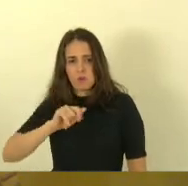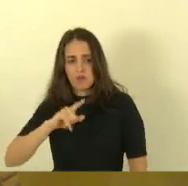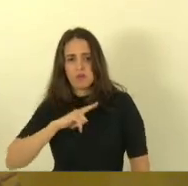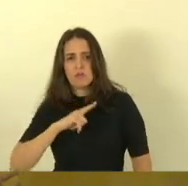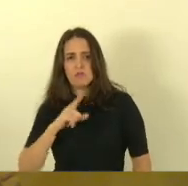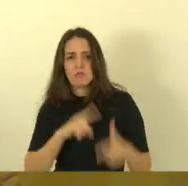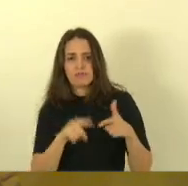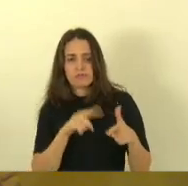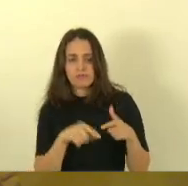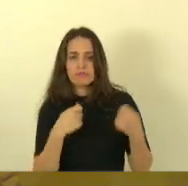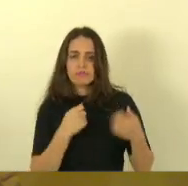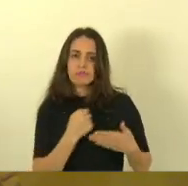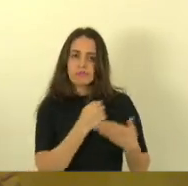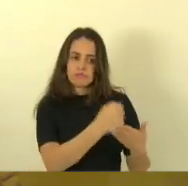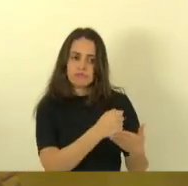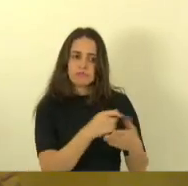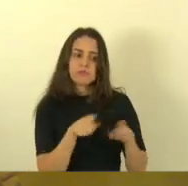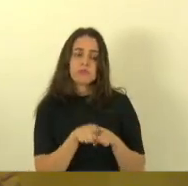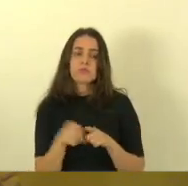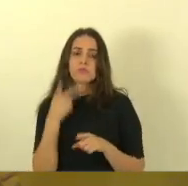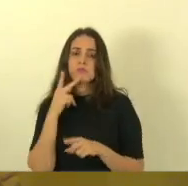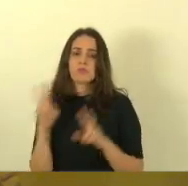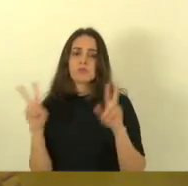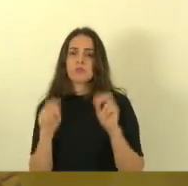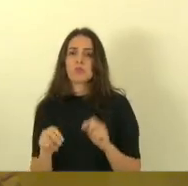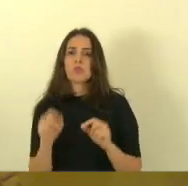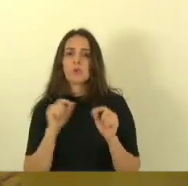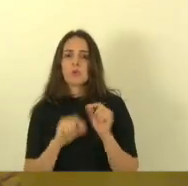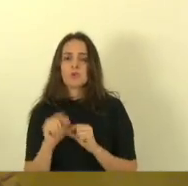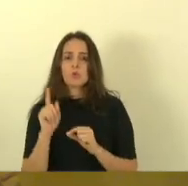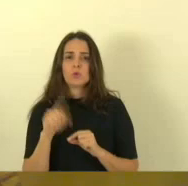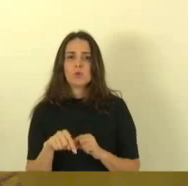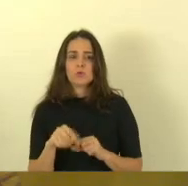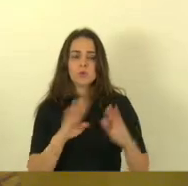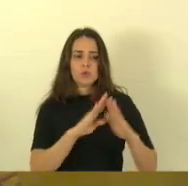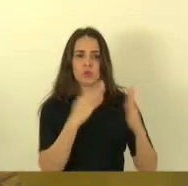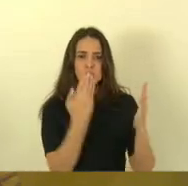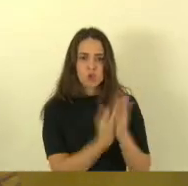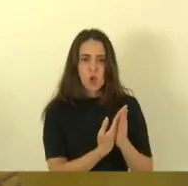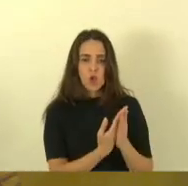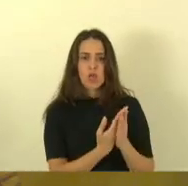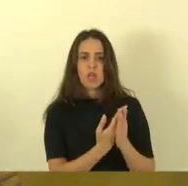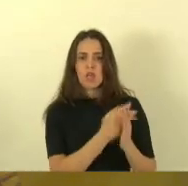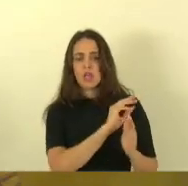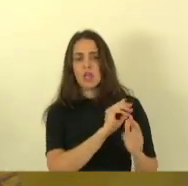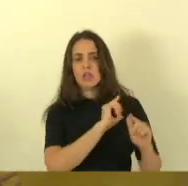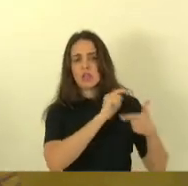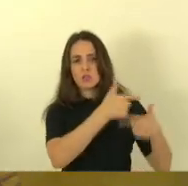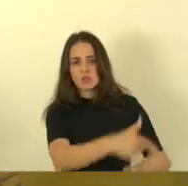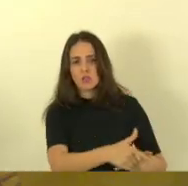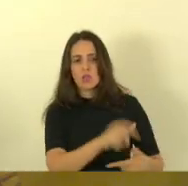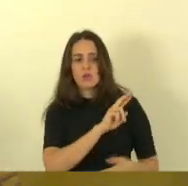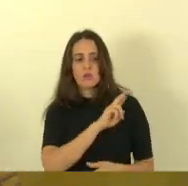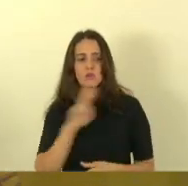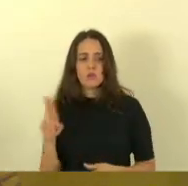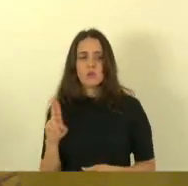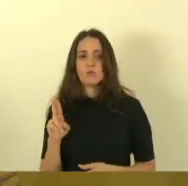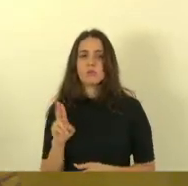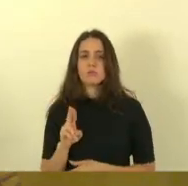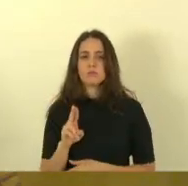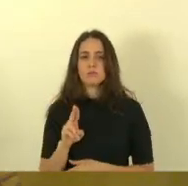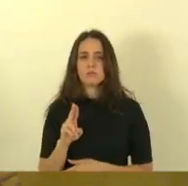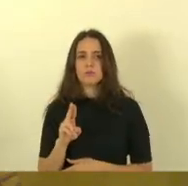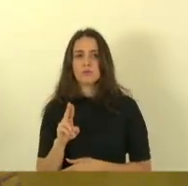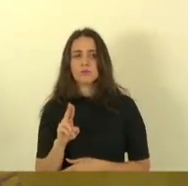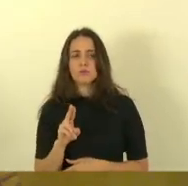a respeito da substituição do deslocamento do escola tradicional de Nova Almeida chamado escola de